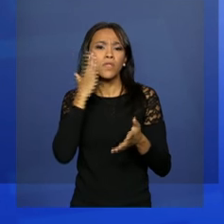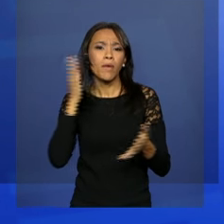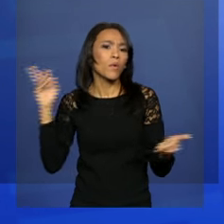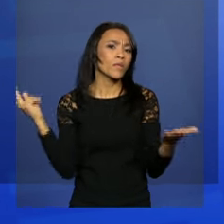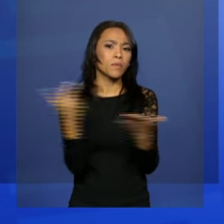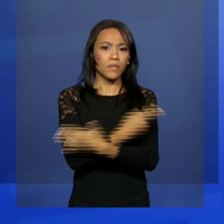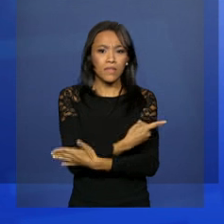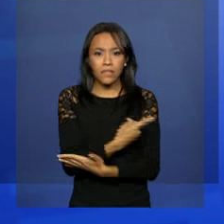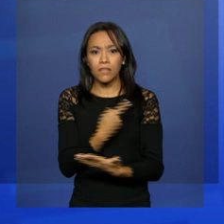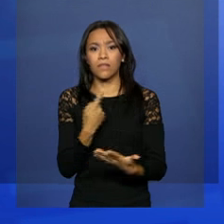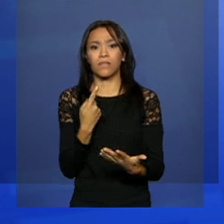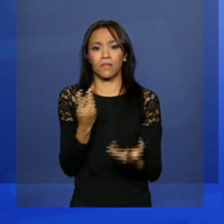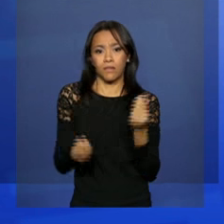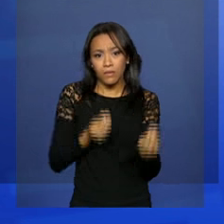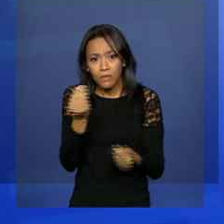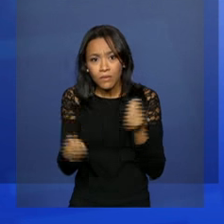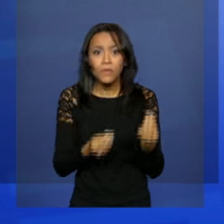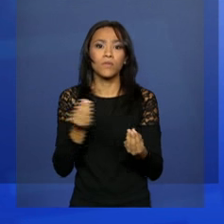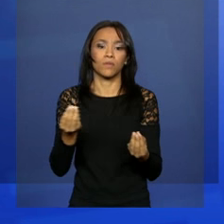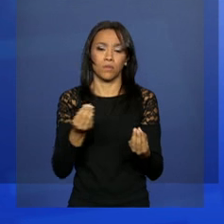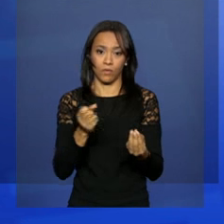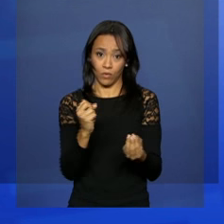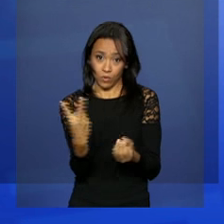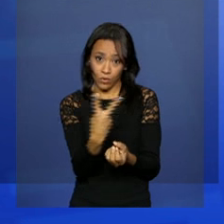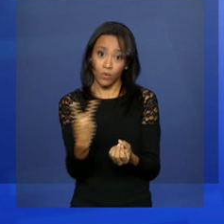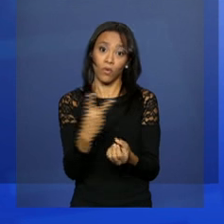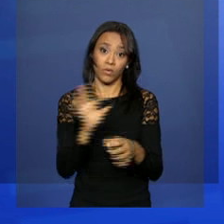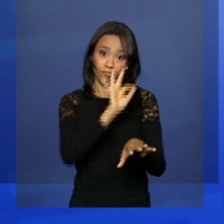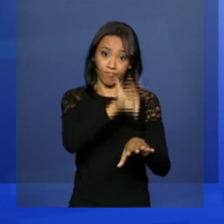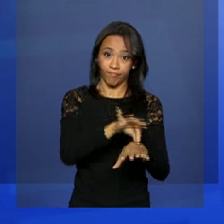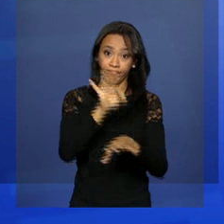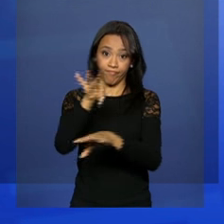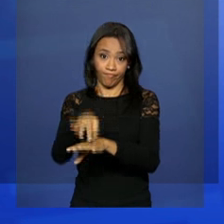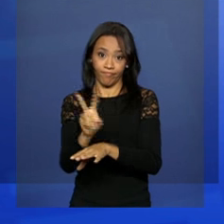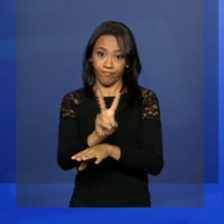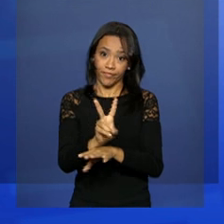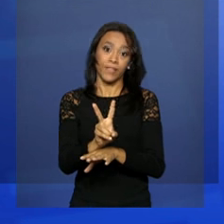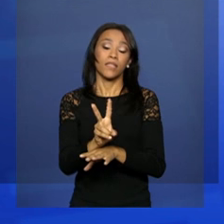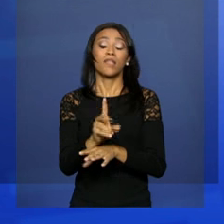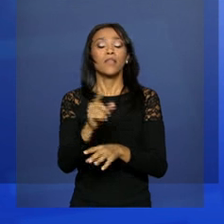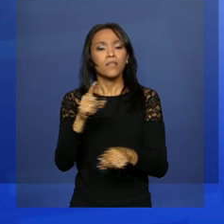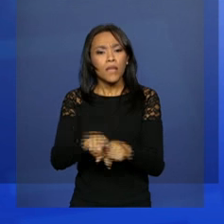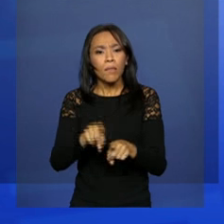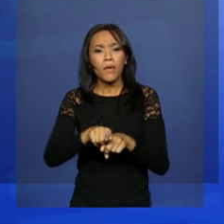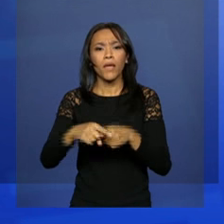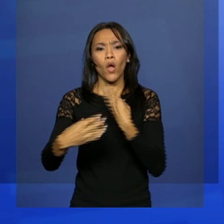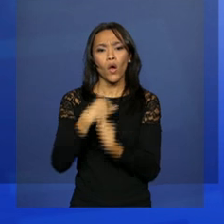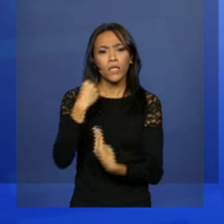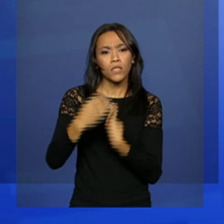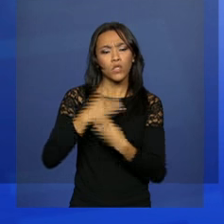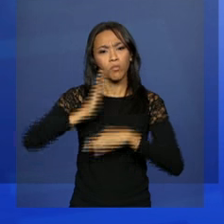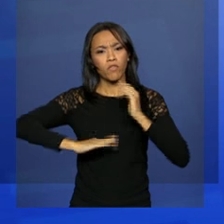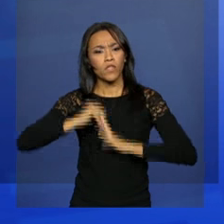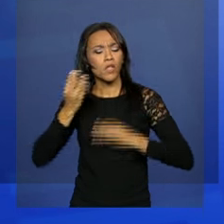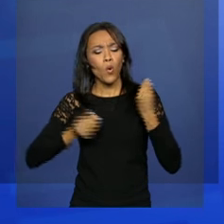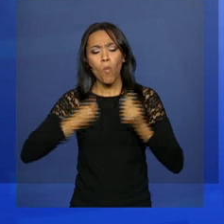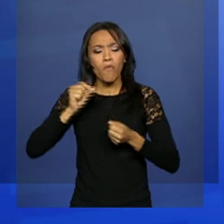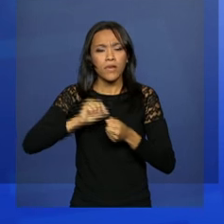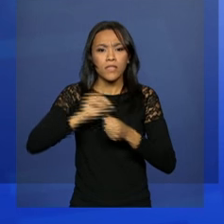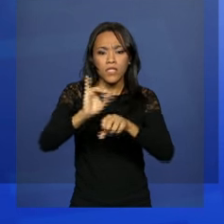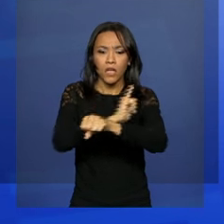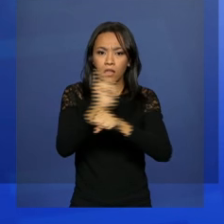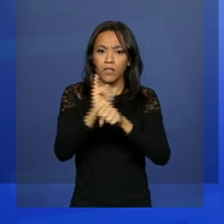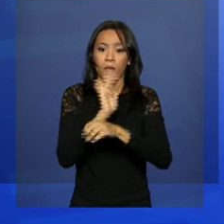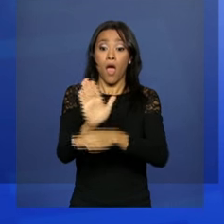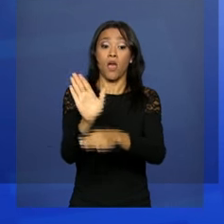do mosquito transmissor da dengue, chikungunya e zika. Os profissionais também podem receber orientações sobre procedimentos a serem adotados pela